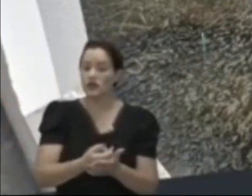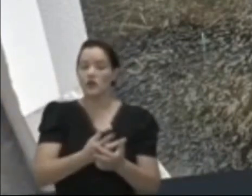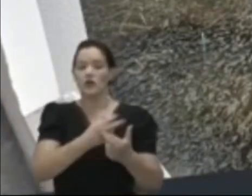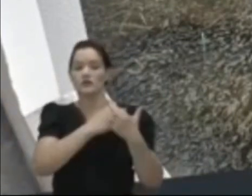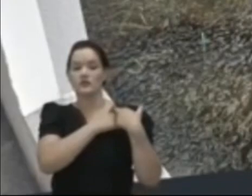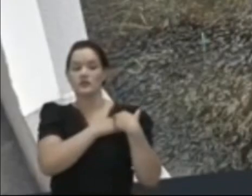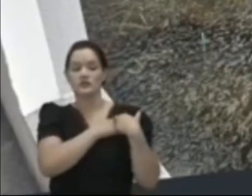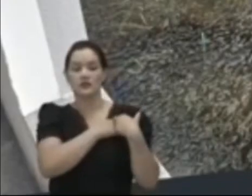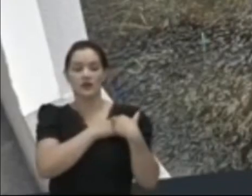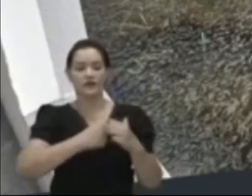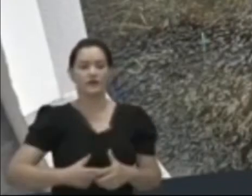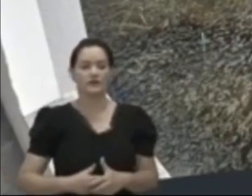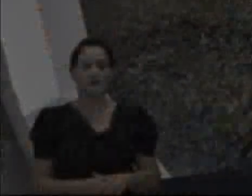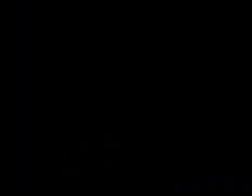tome conta do prédio. Então, Vamos